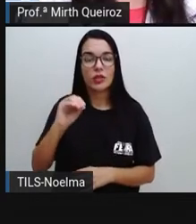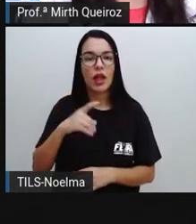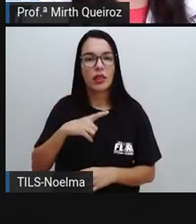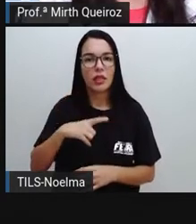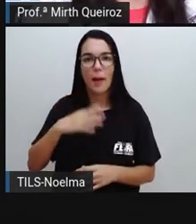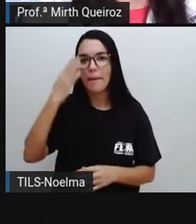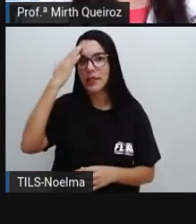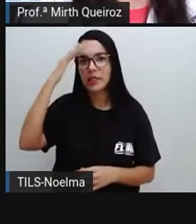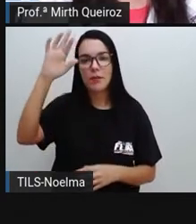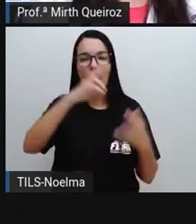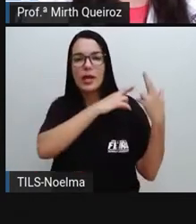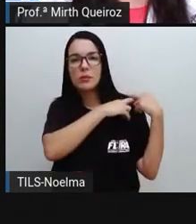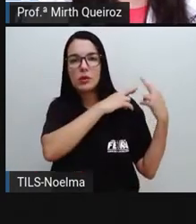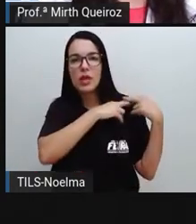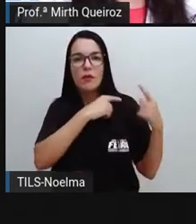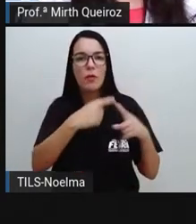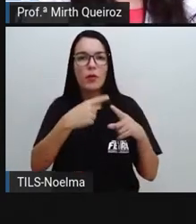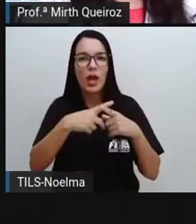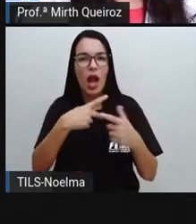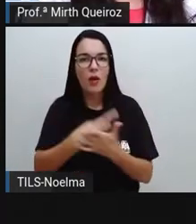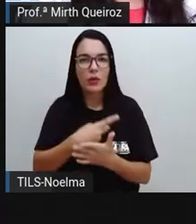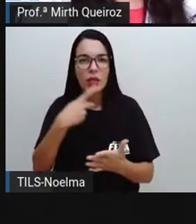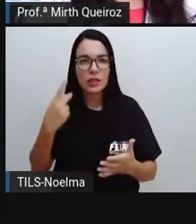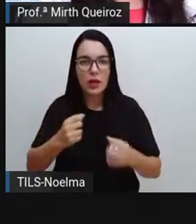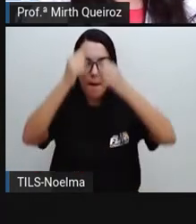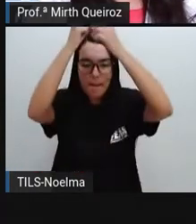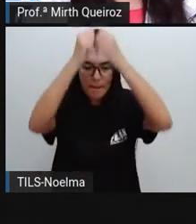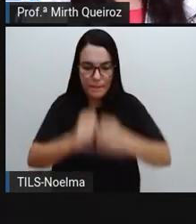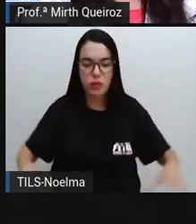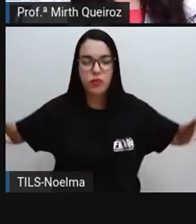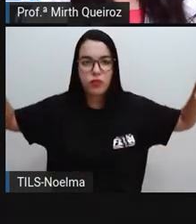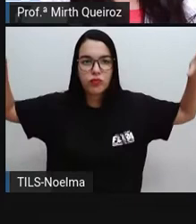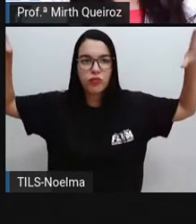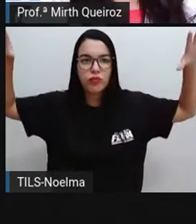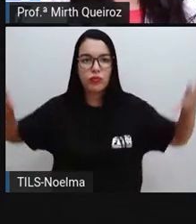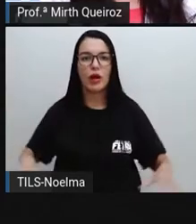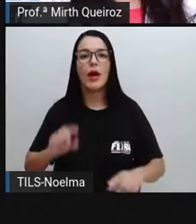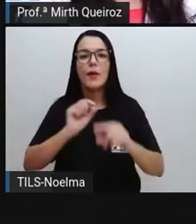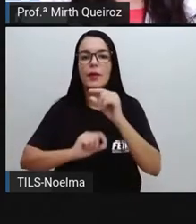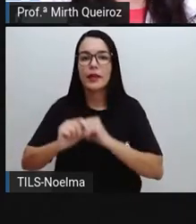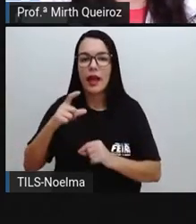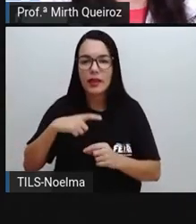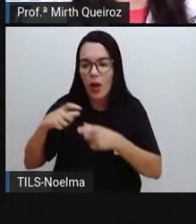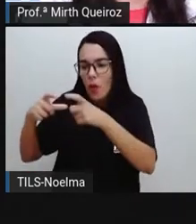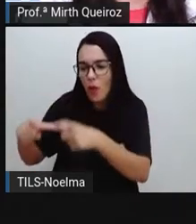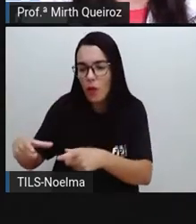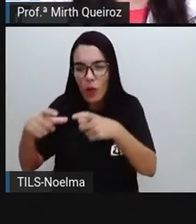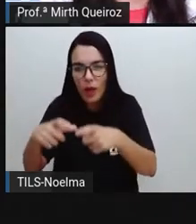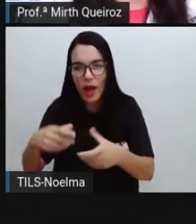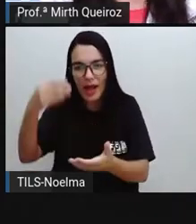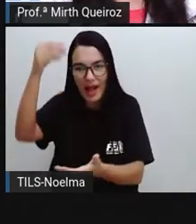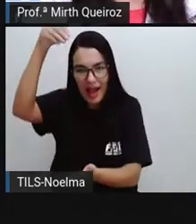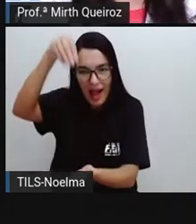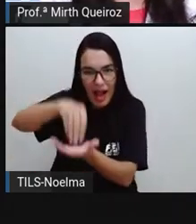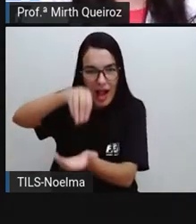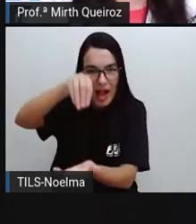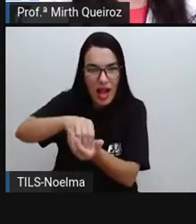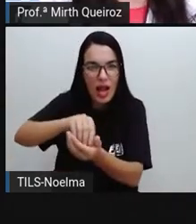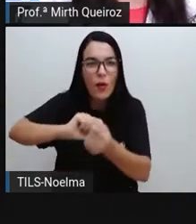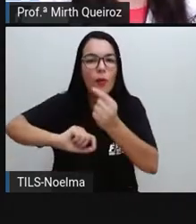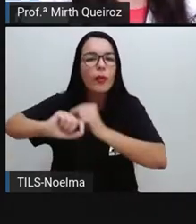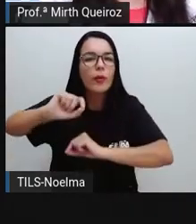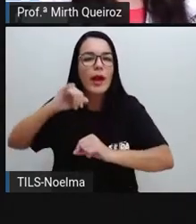verifica-se que era um conjunto de elementos em que o local no qual o asteroide caiu era vital.